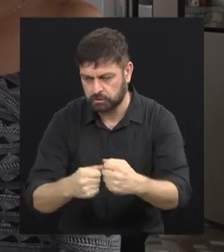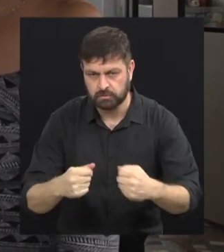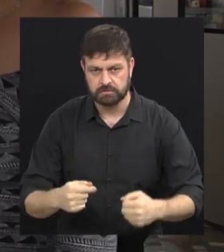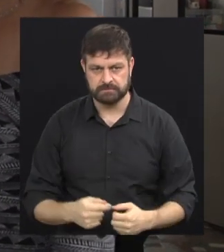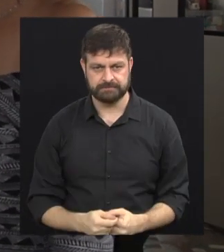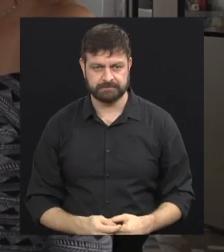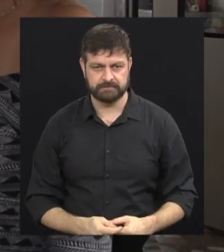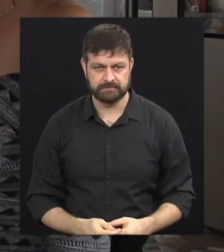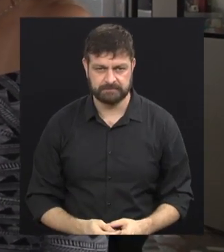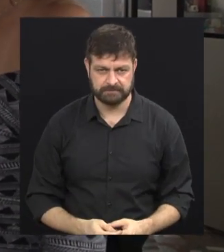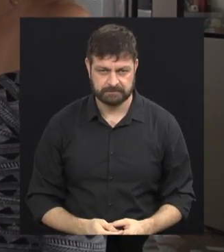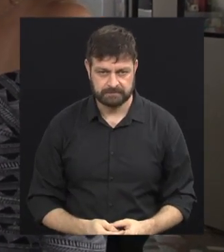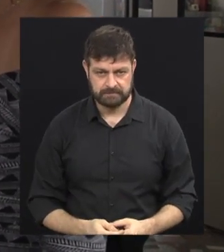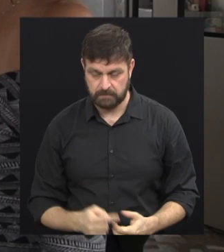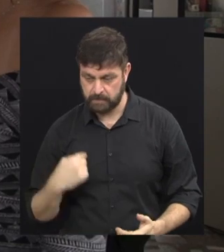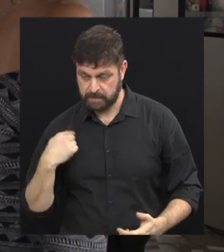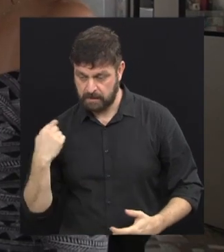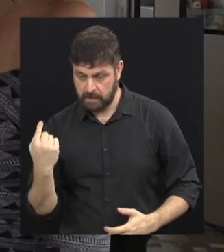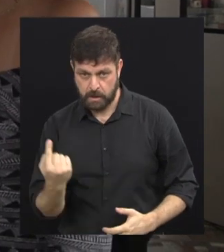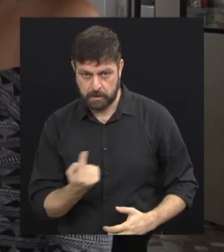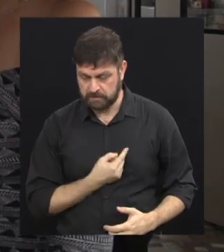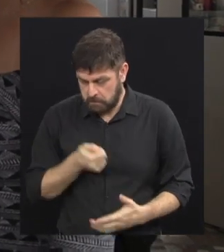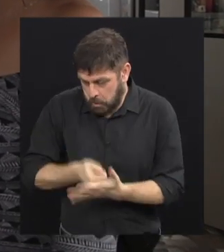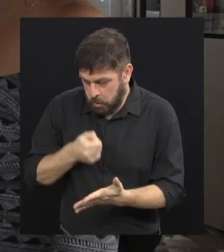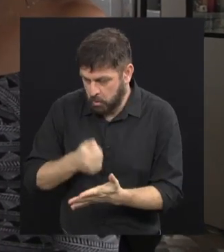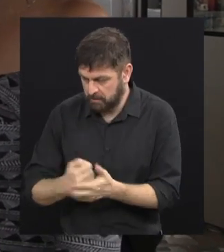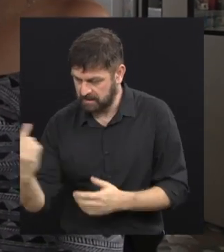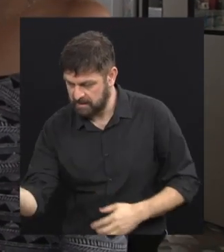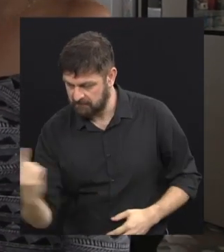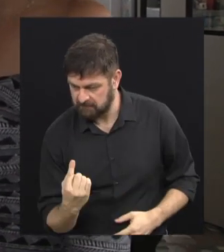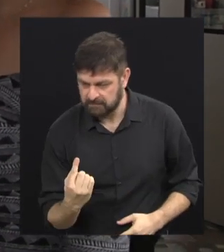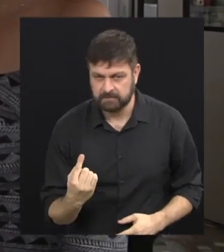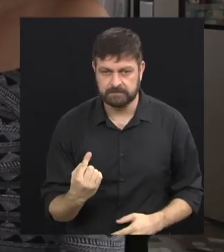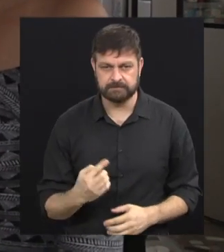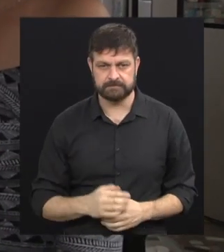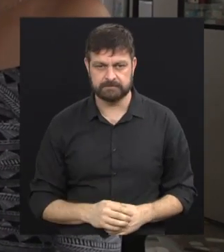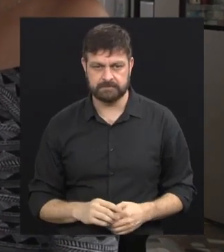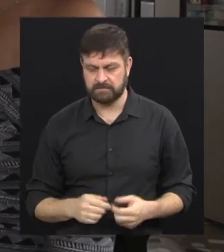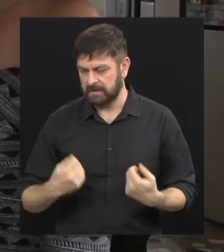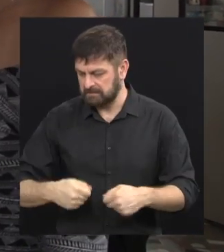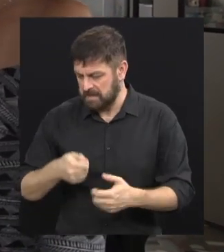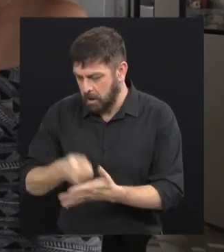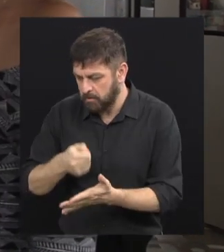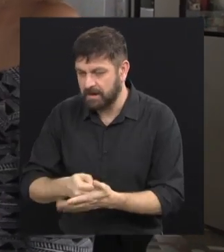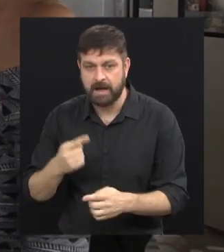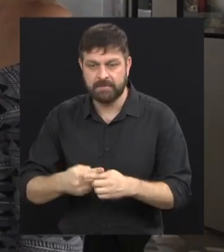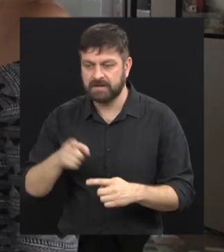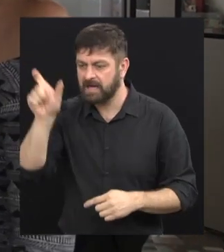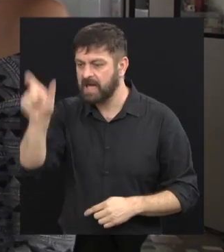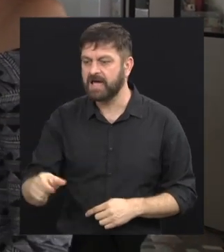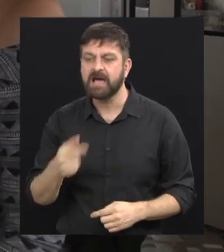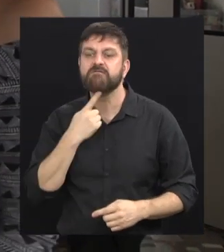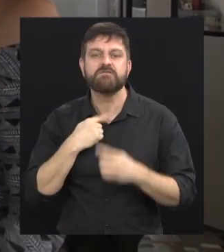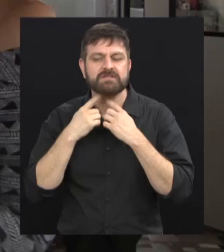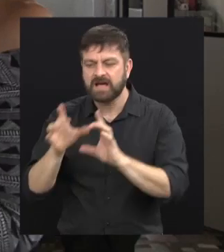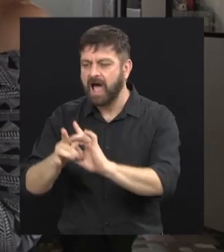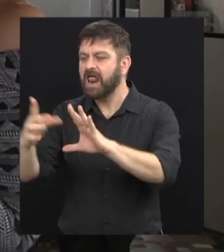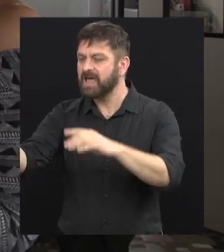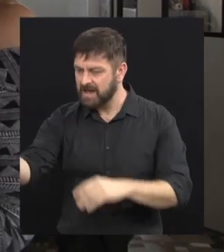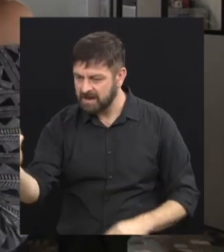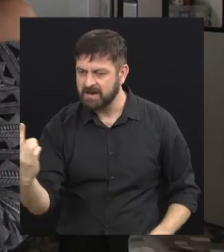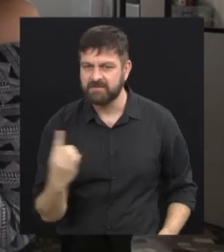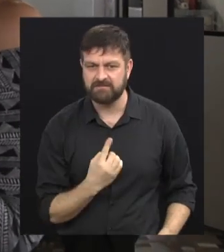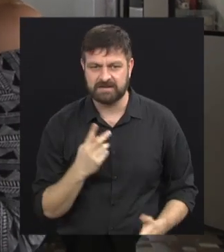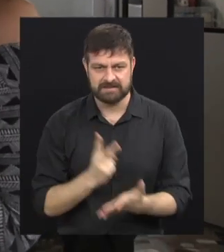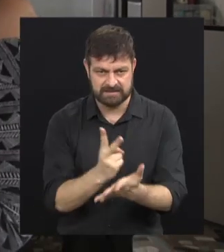gente aqui não é... a presença nela é obrigatória, só que daí nem precisa contar com obrigatória. Sempre todo mundo vem. Quando vocês,